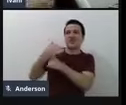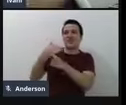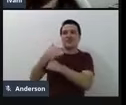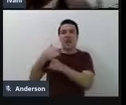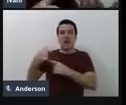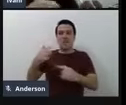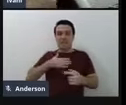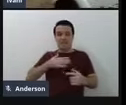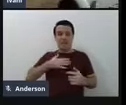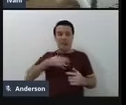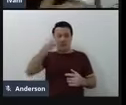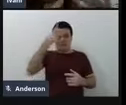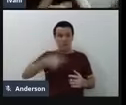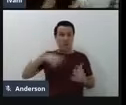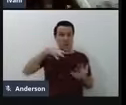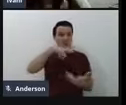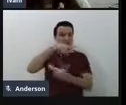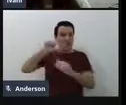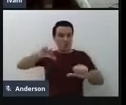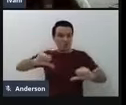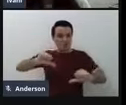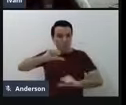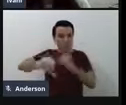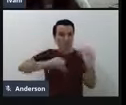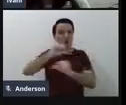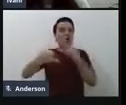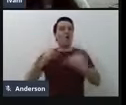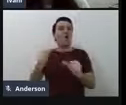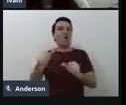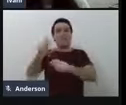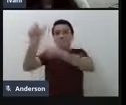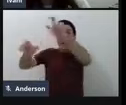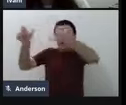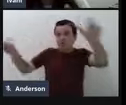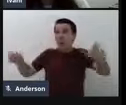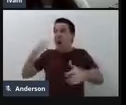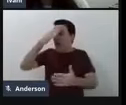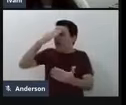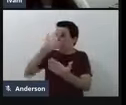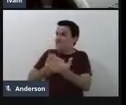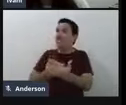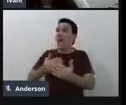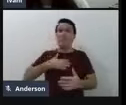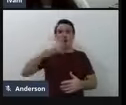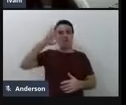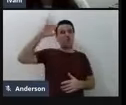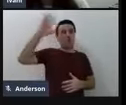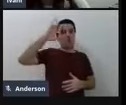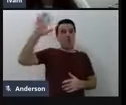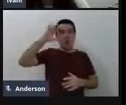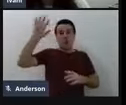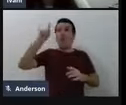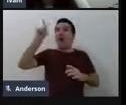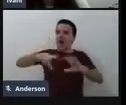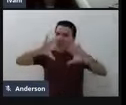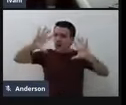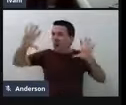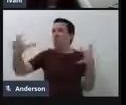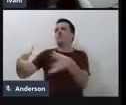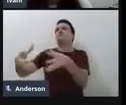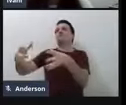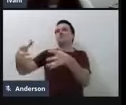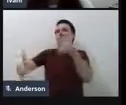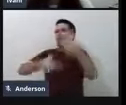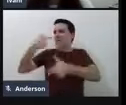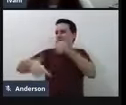mundo no dia que as pessoas passaram a acreditar que aquele sonho que era meu era coletivo, podia ser coletivo,